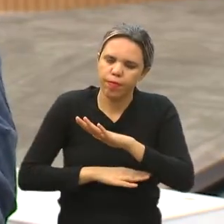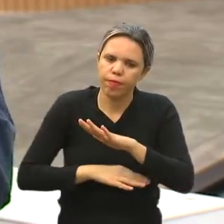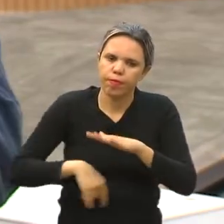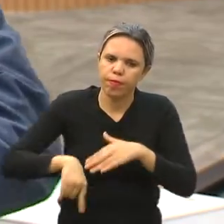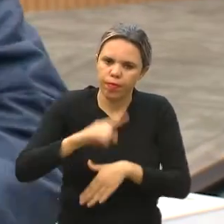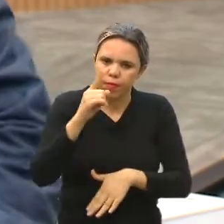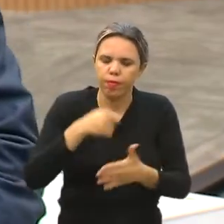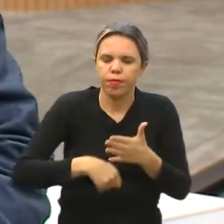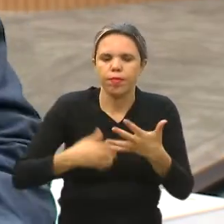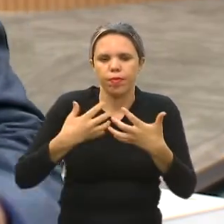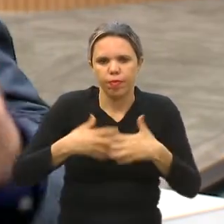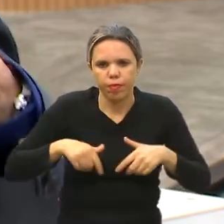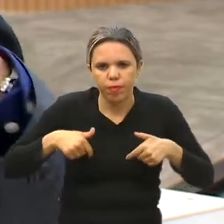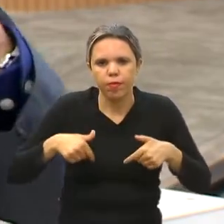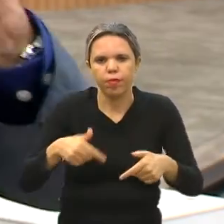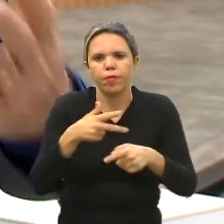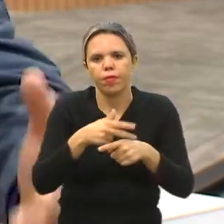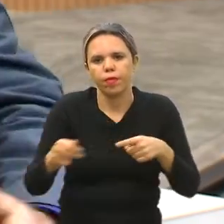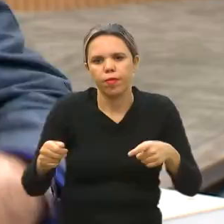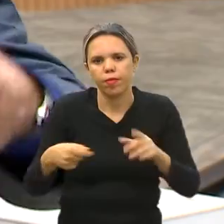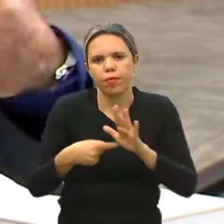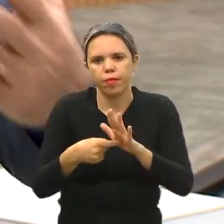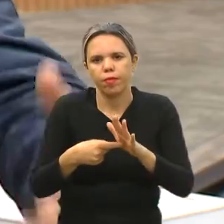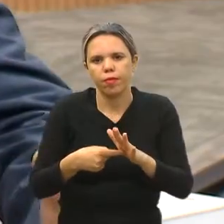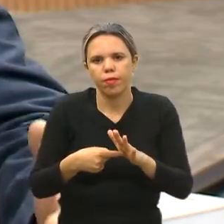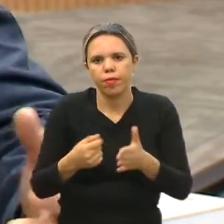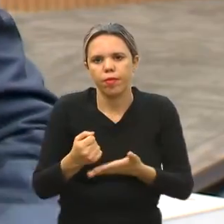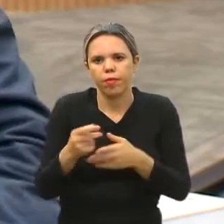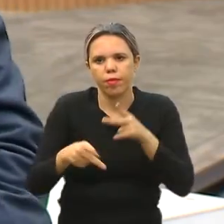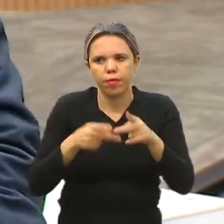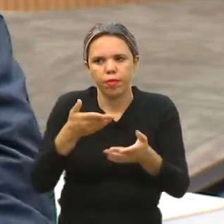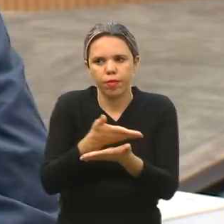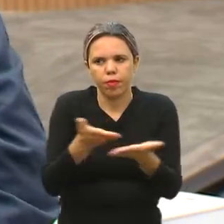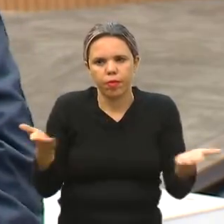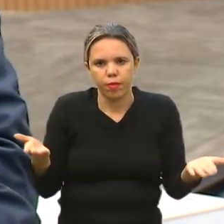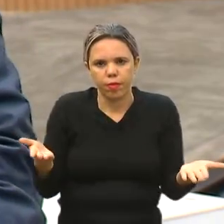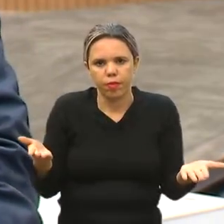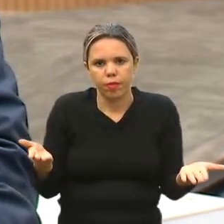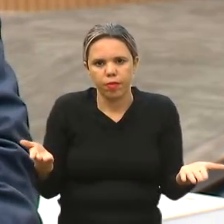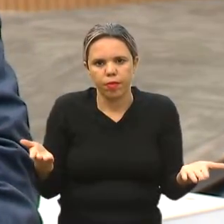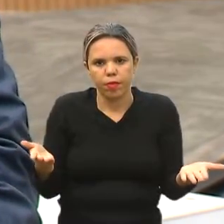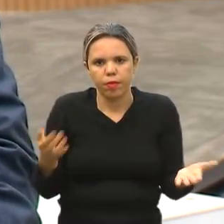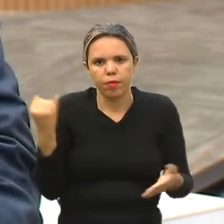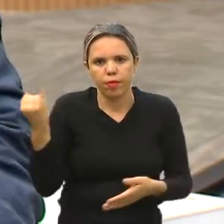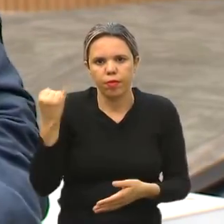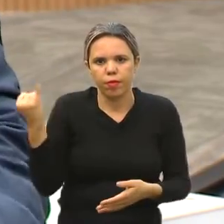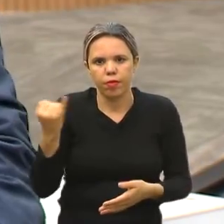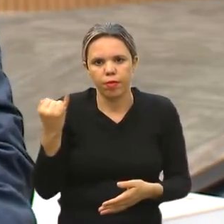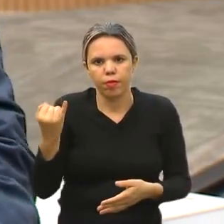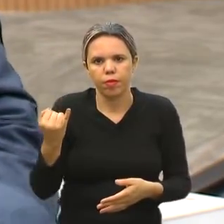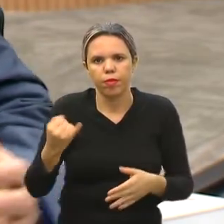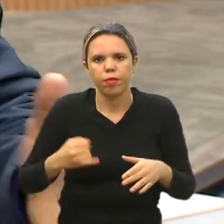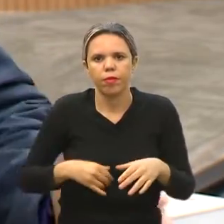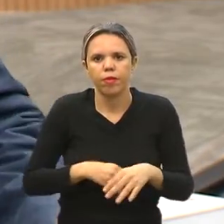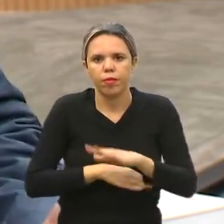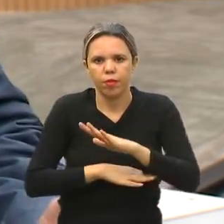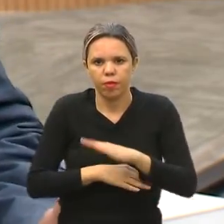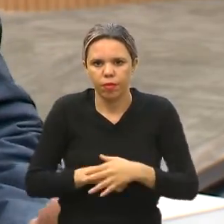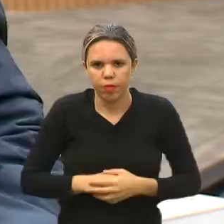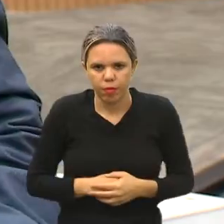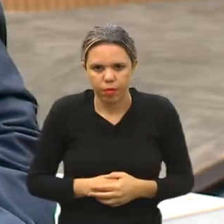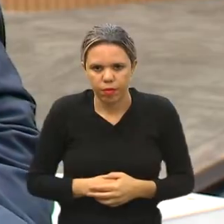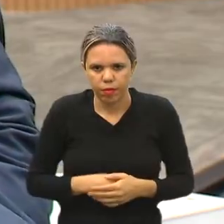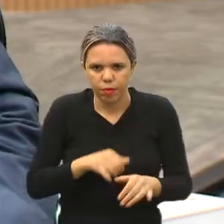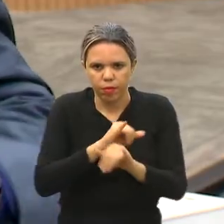legislativo para que a gente tivesse um enfrentamento, uma sinalização para a população da importância do legislativo